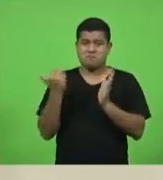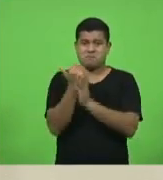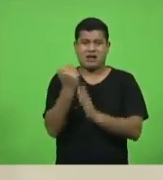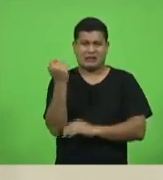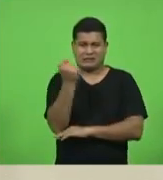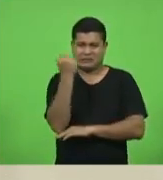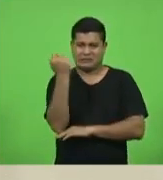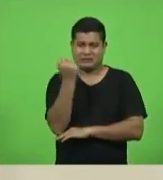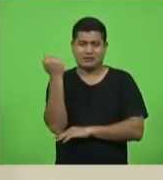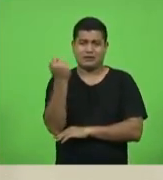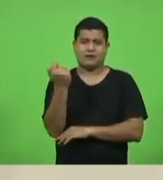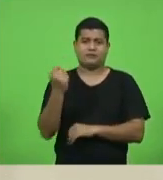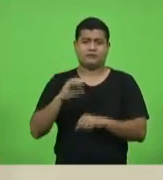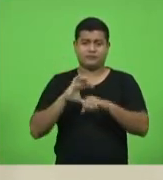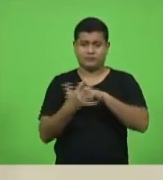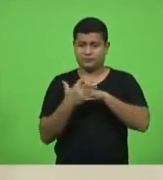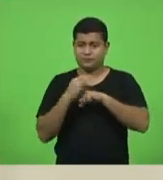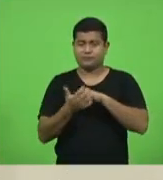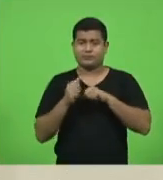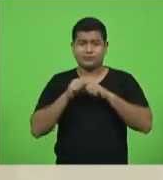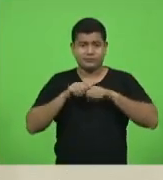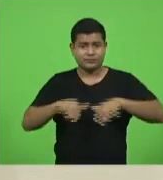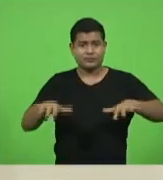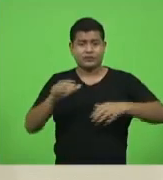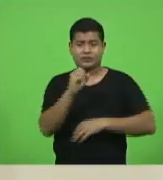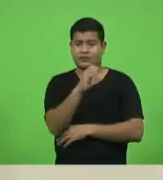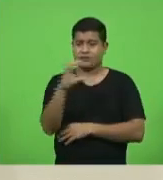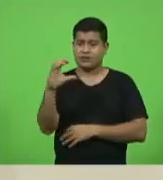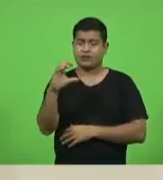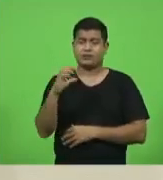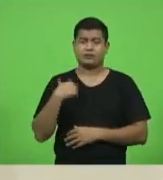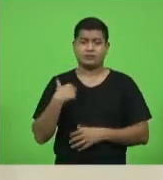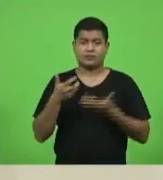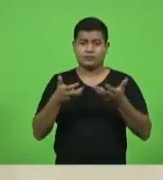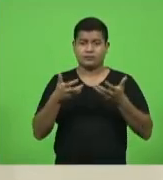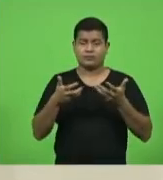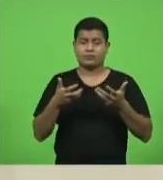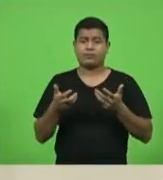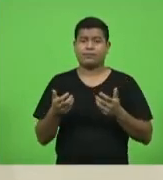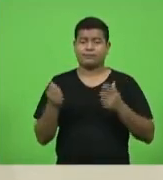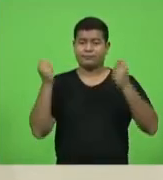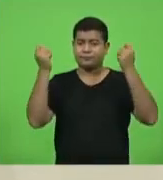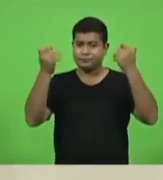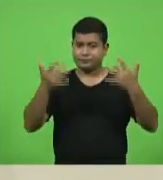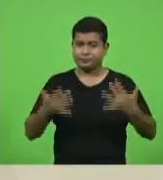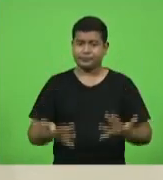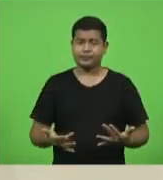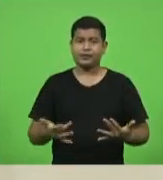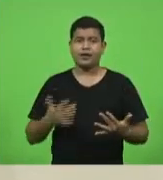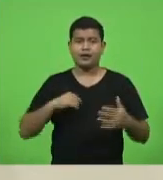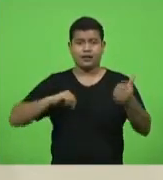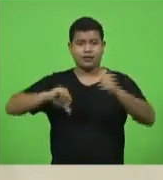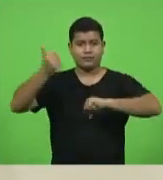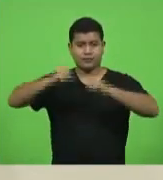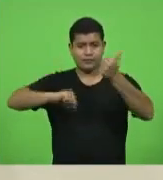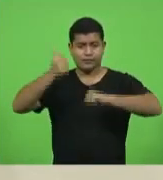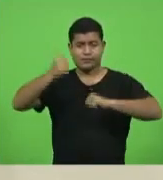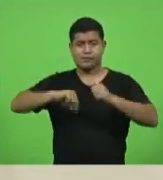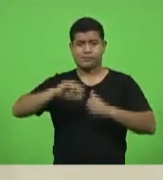Santa Catarina. Então, quero trazer aqui esta situação, esta análise, inclusive,